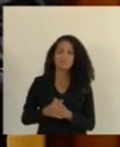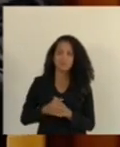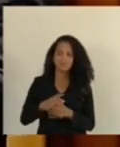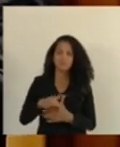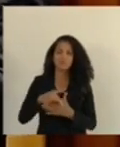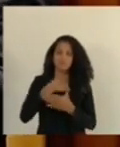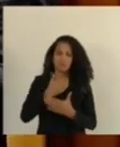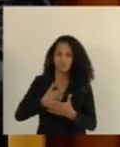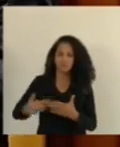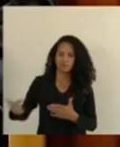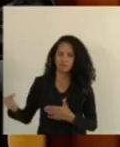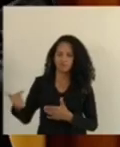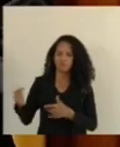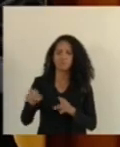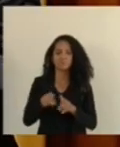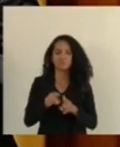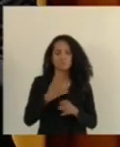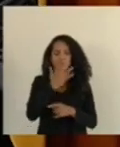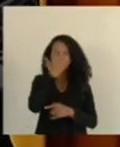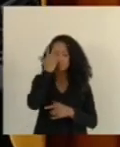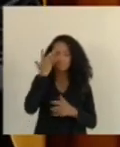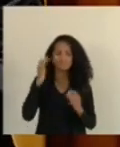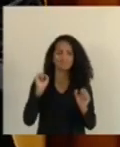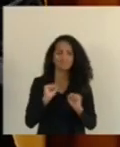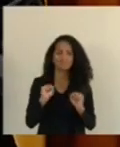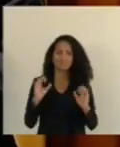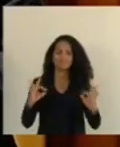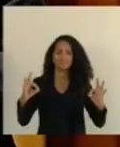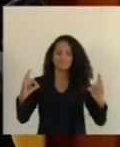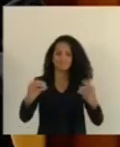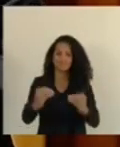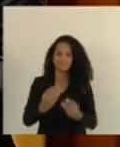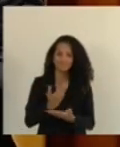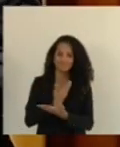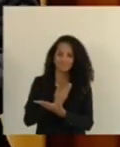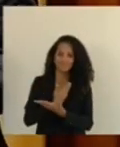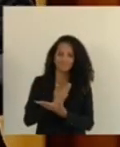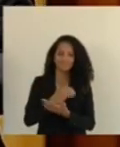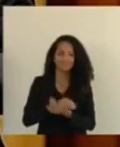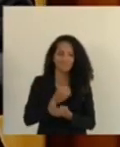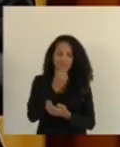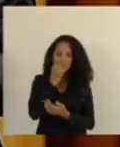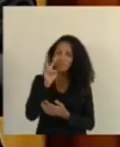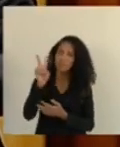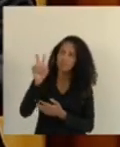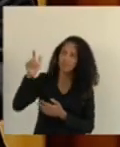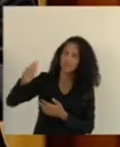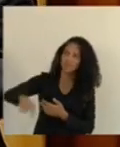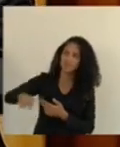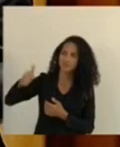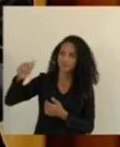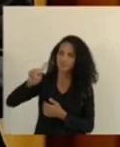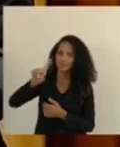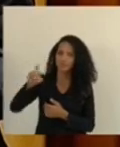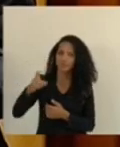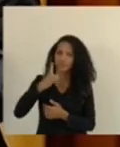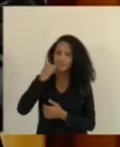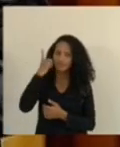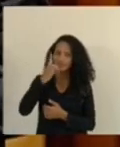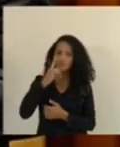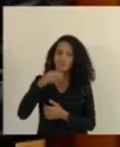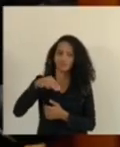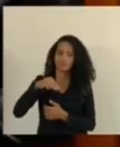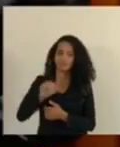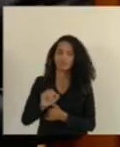-líder do governo. Uma pessoa muito querida por todos nós. É sempre bom revê-lo. Ex-deputado, deputado Jamir